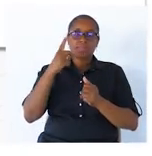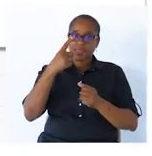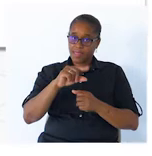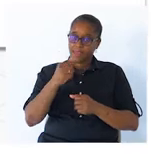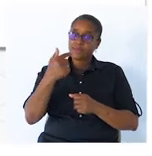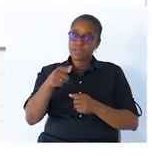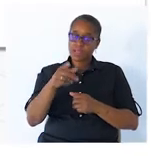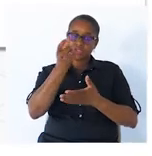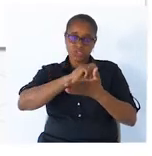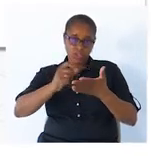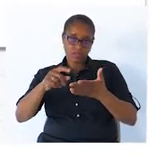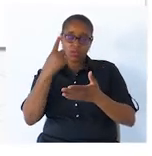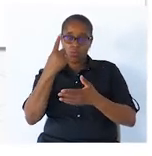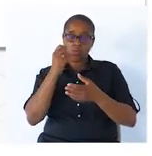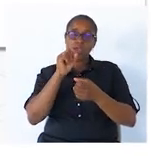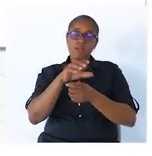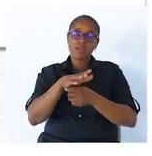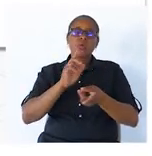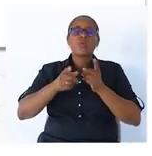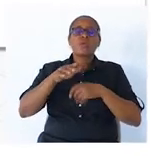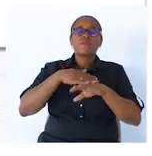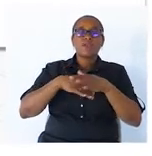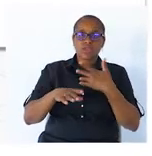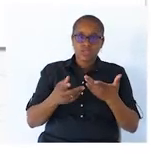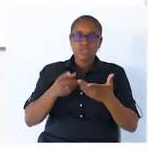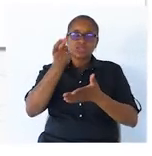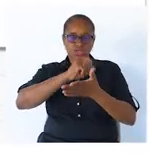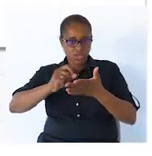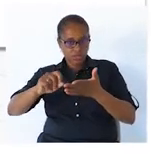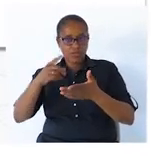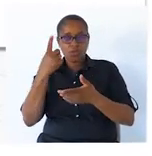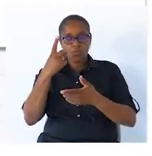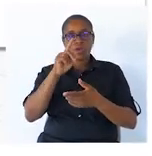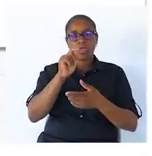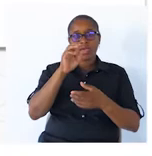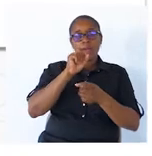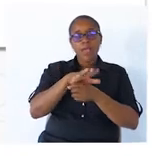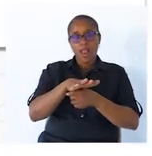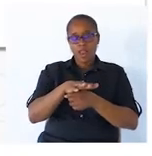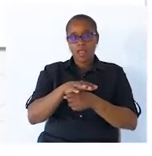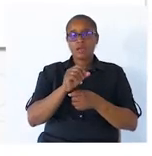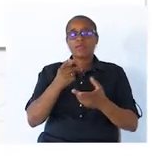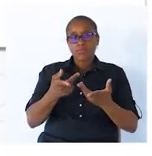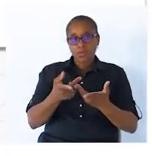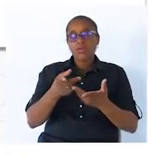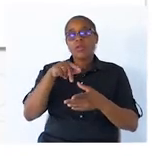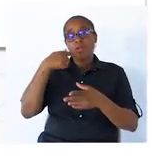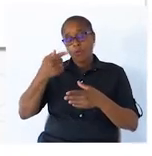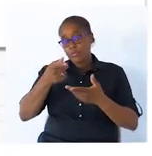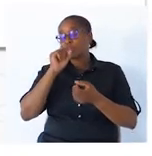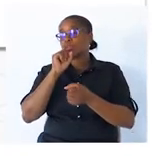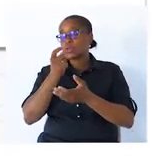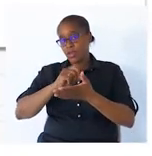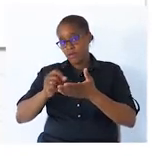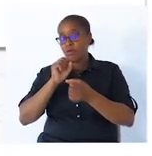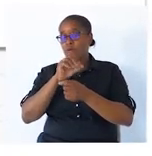Temos, escreveu um e-mail. O que fez? Escreveu o e-mail. Logo, escreveu um e-mail.